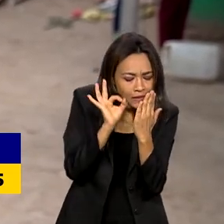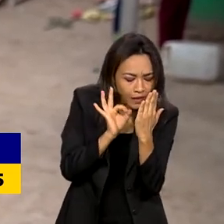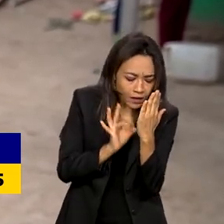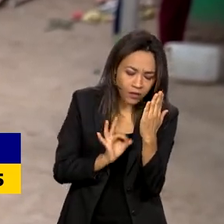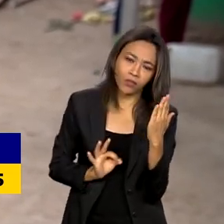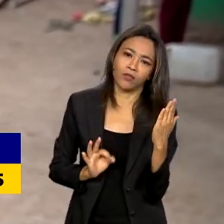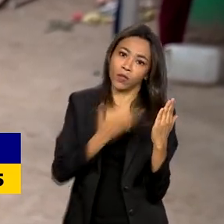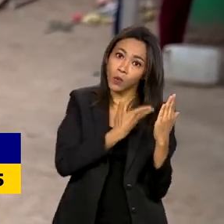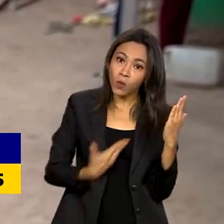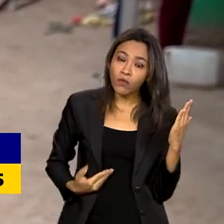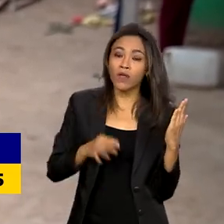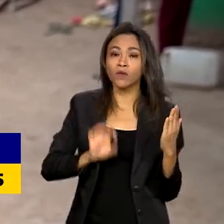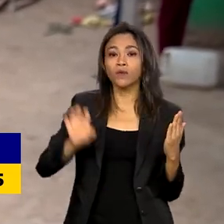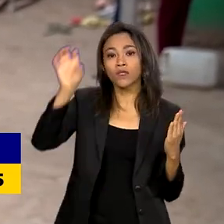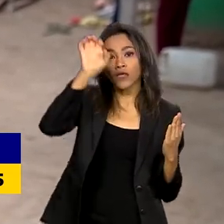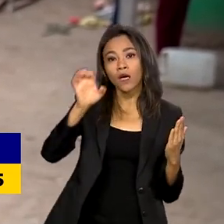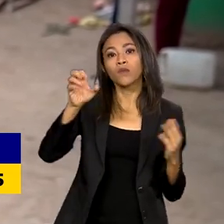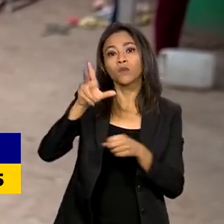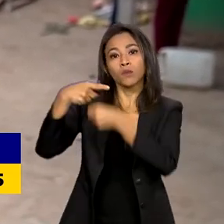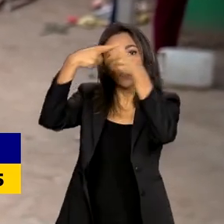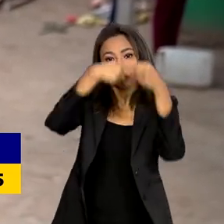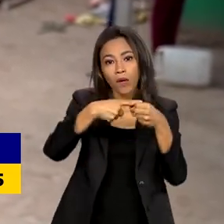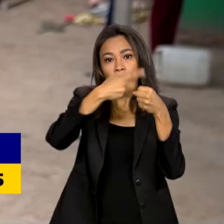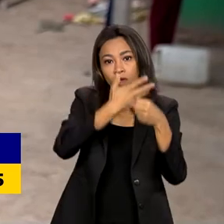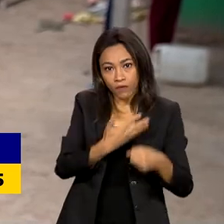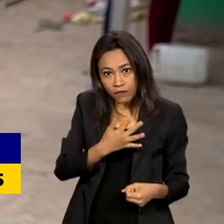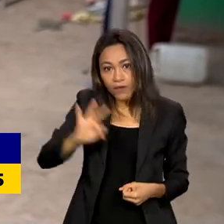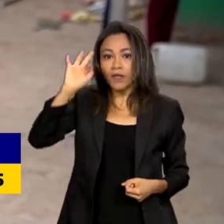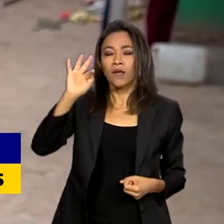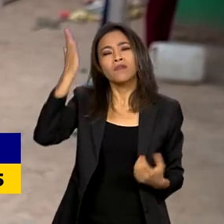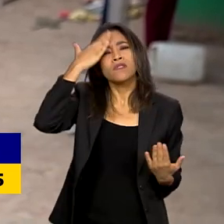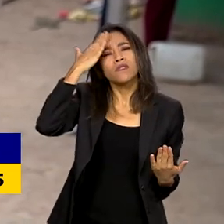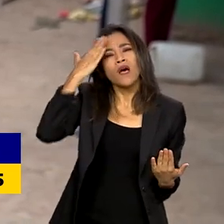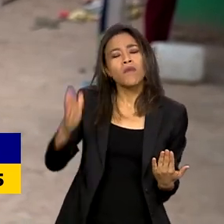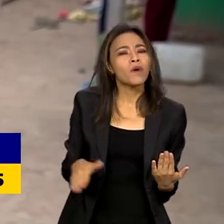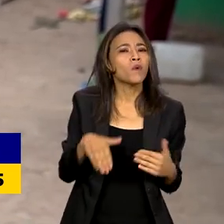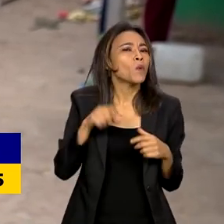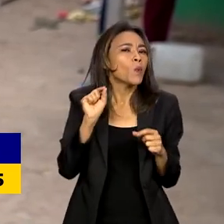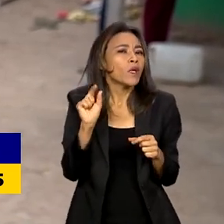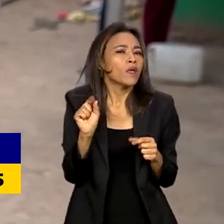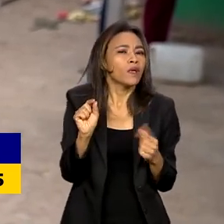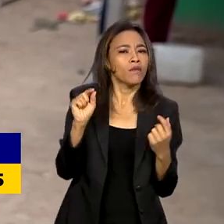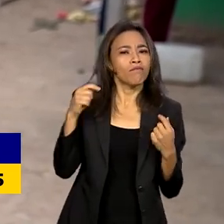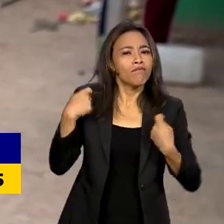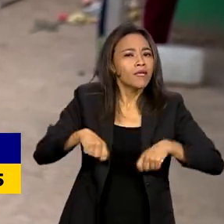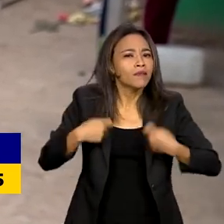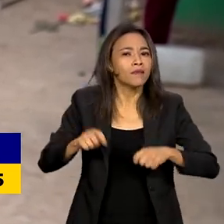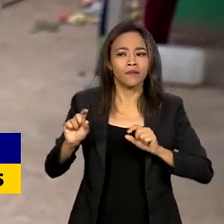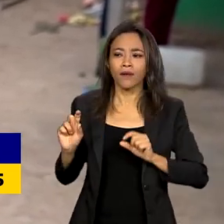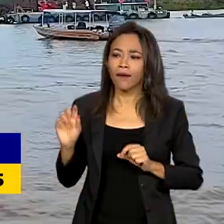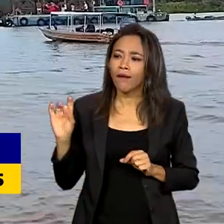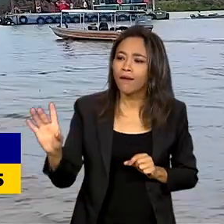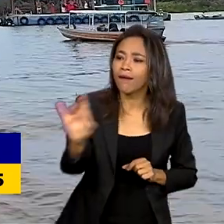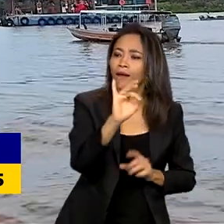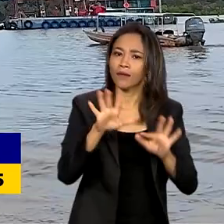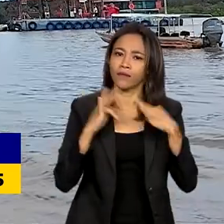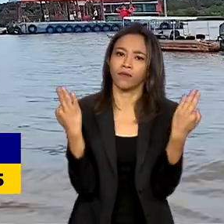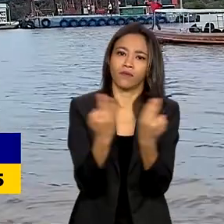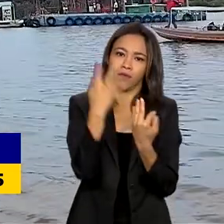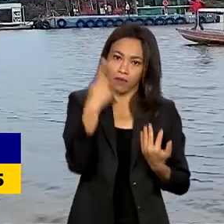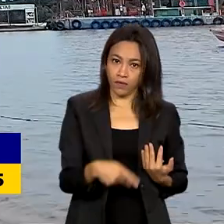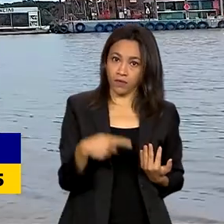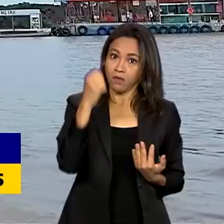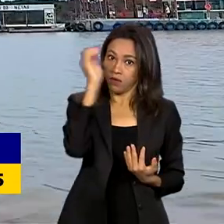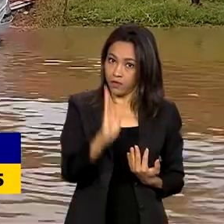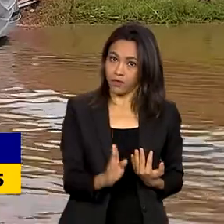governos estadual, municipal e federal saibam exatamente quais as necessidades de cada família vulnerável do Brasil. Por meio de